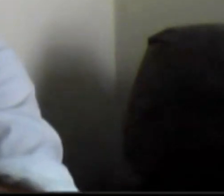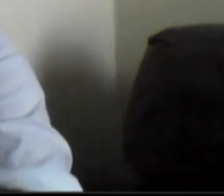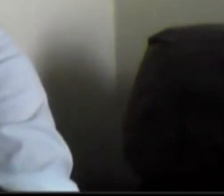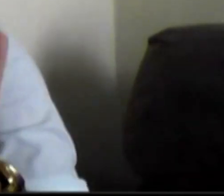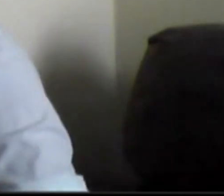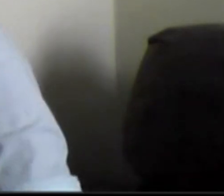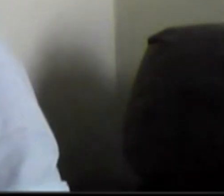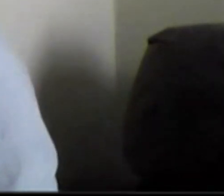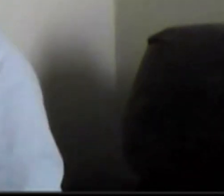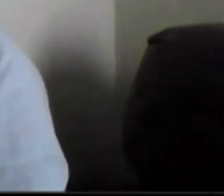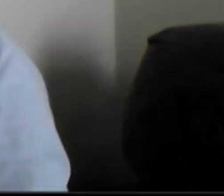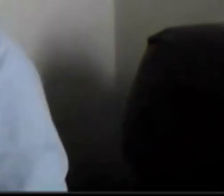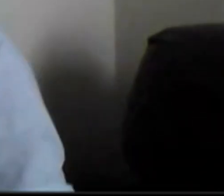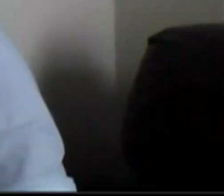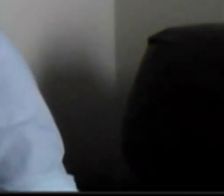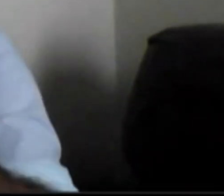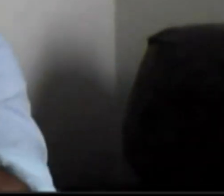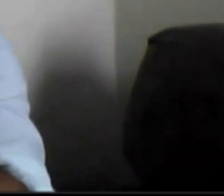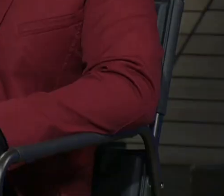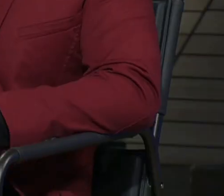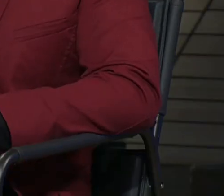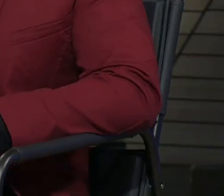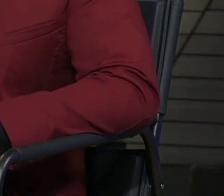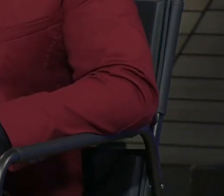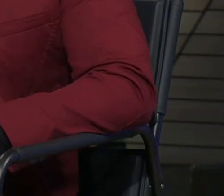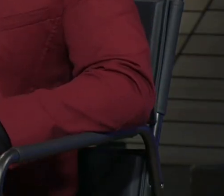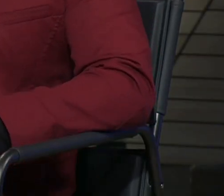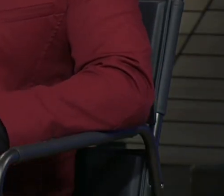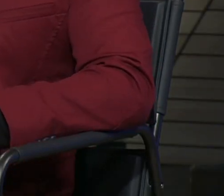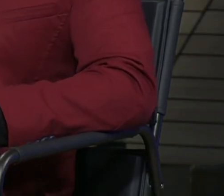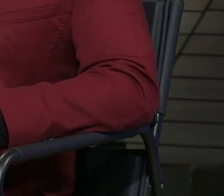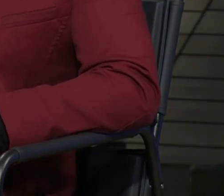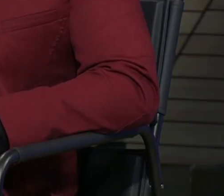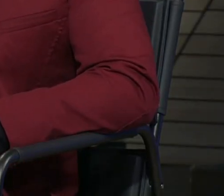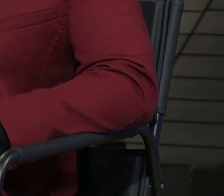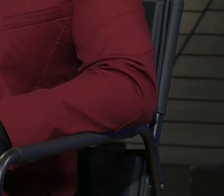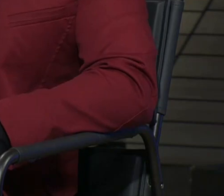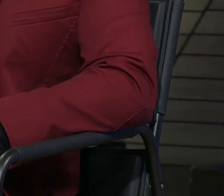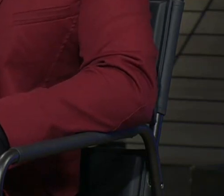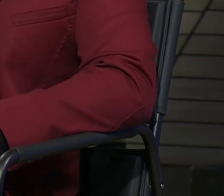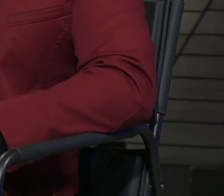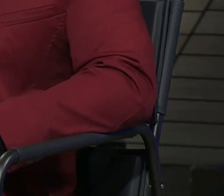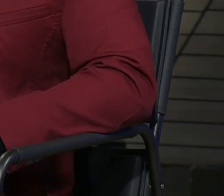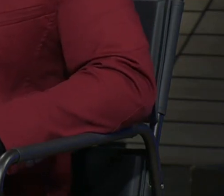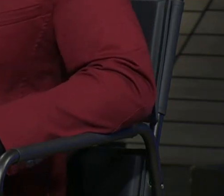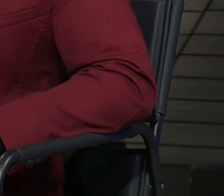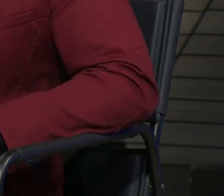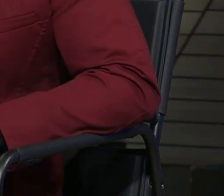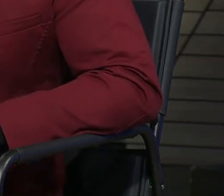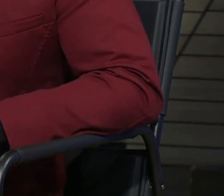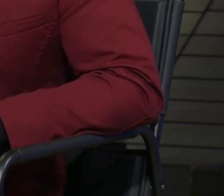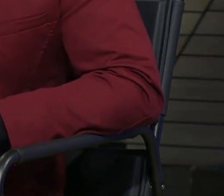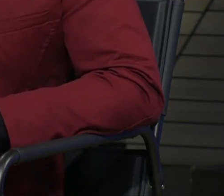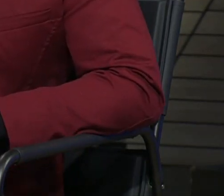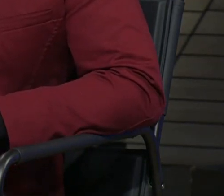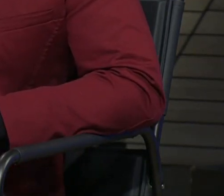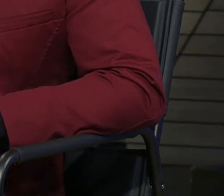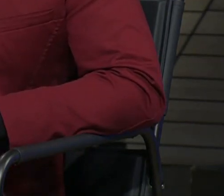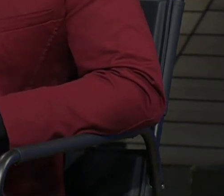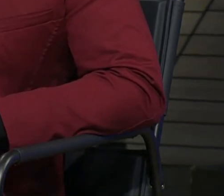muitas coisas aí para a comunidade das pessoas com deficiência, seja ela cega, seja ela surda, seja ela com síndrome de Down,